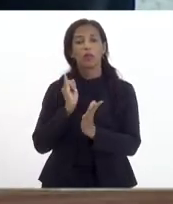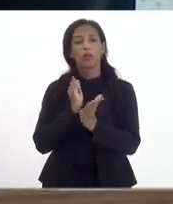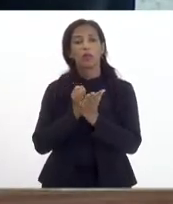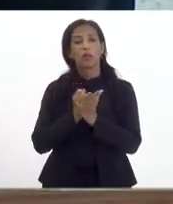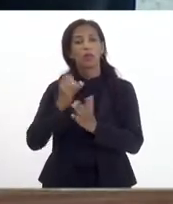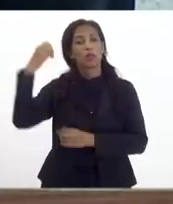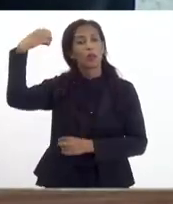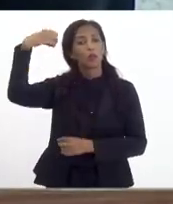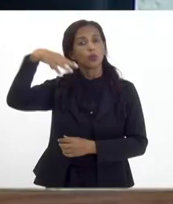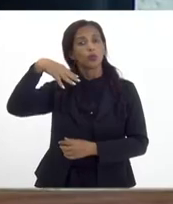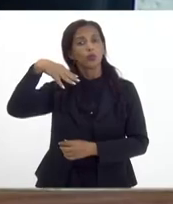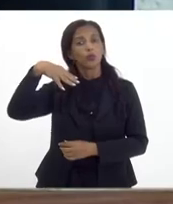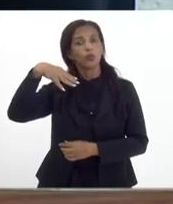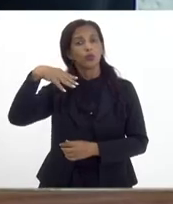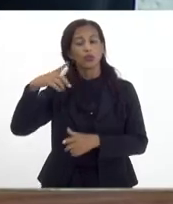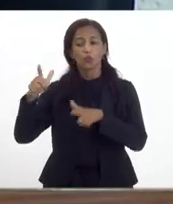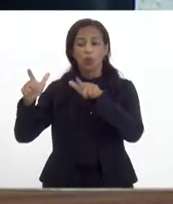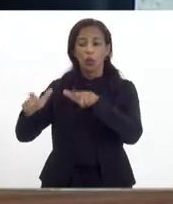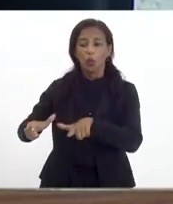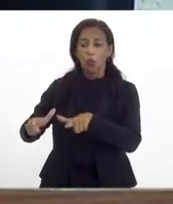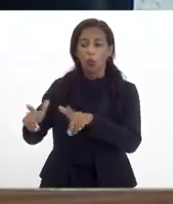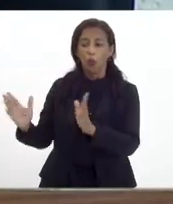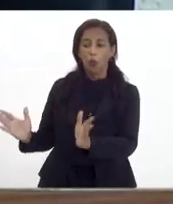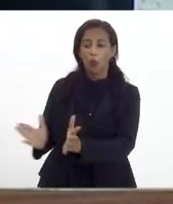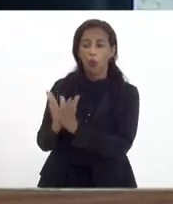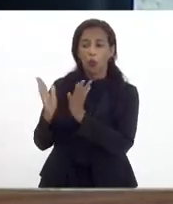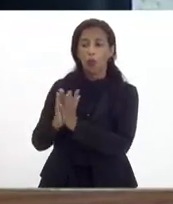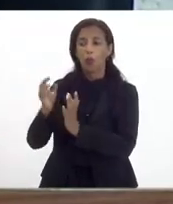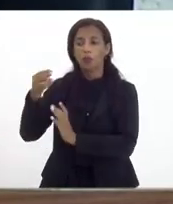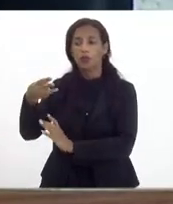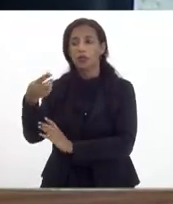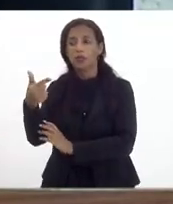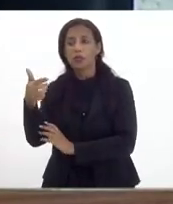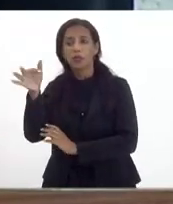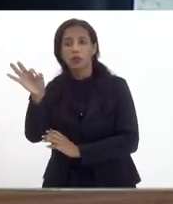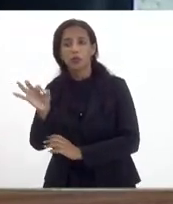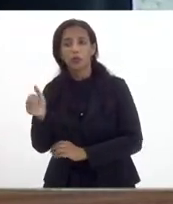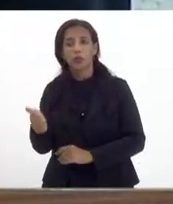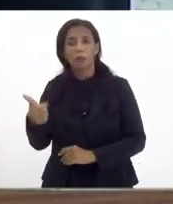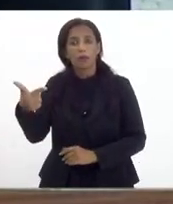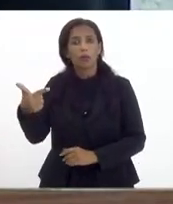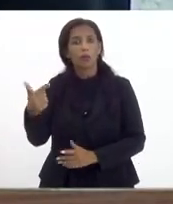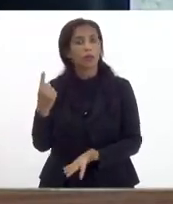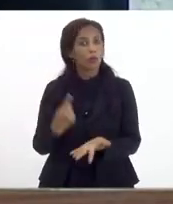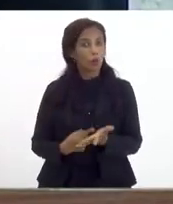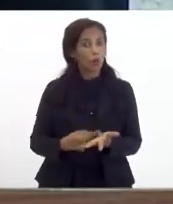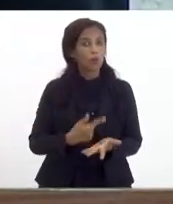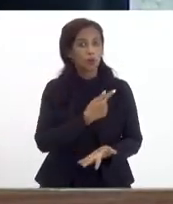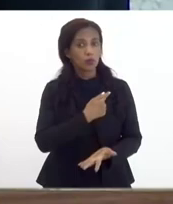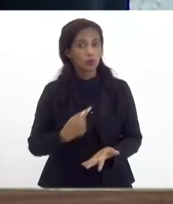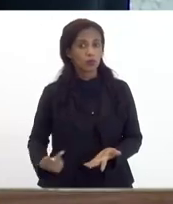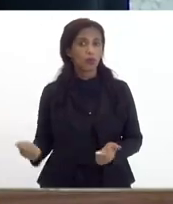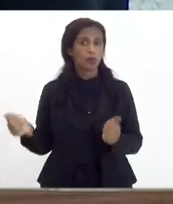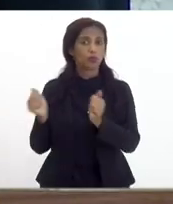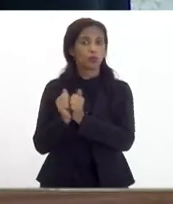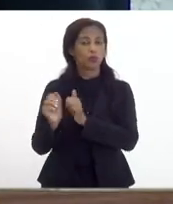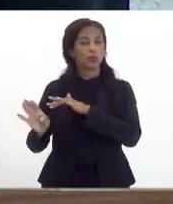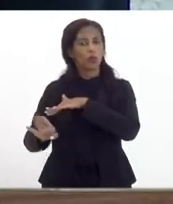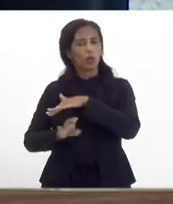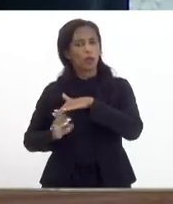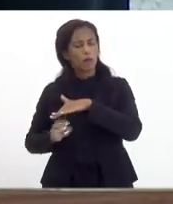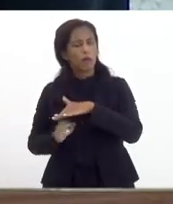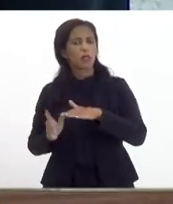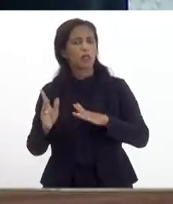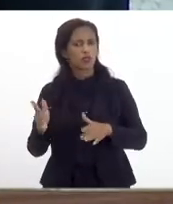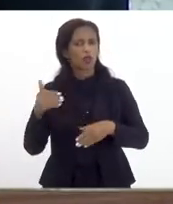contas de luz das áreas populares de 32% para 12% é um compromisso do governo do estado com as concessionárias nós já